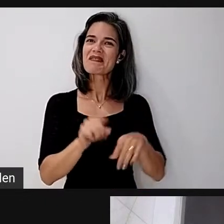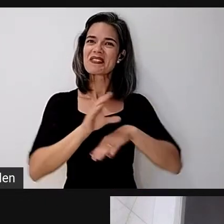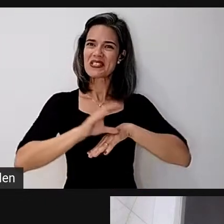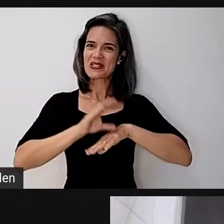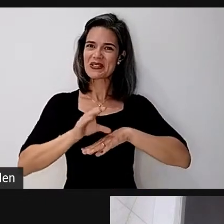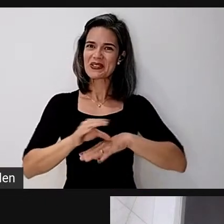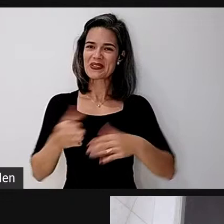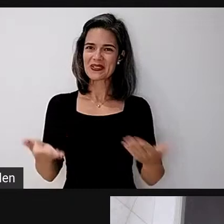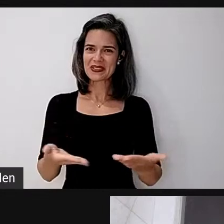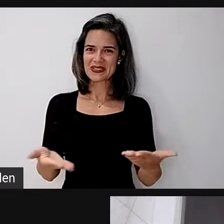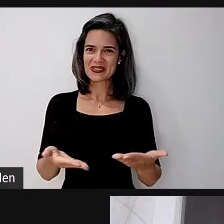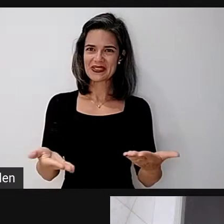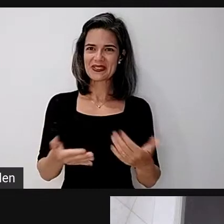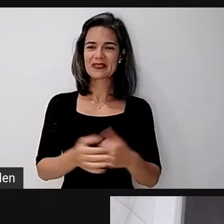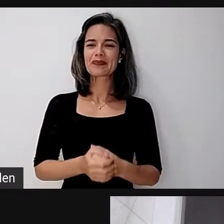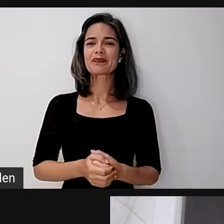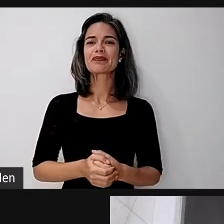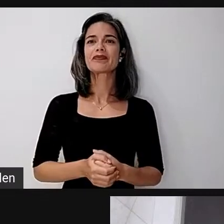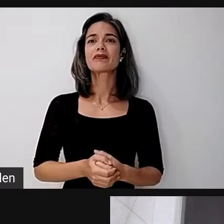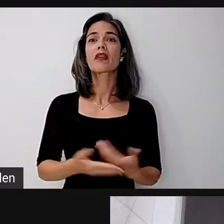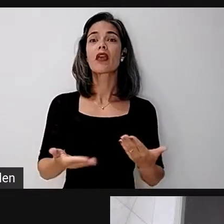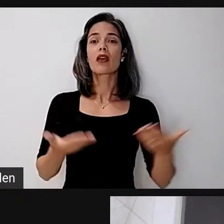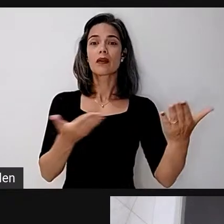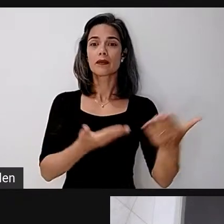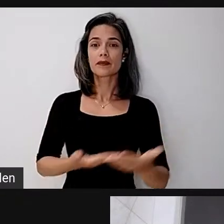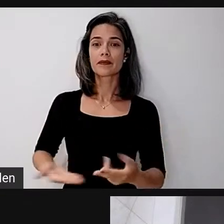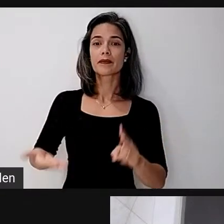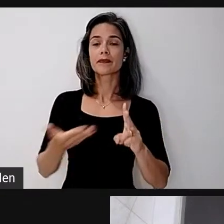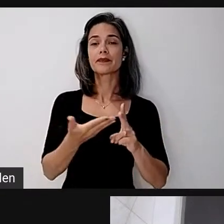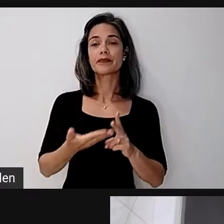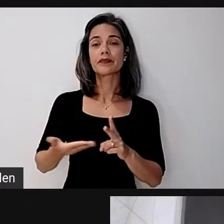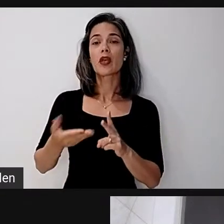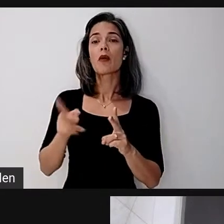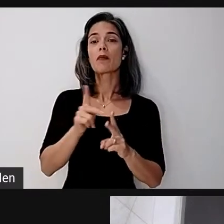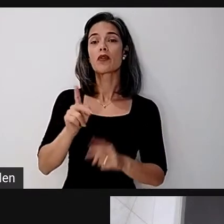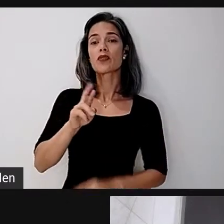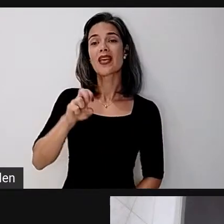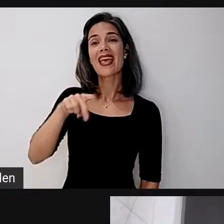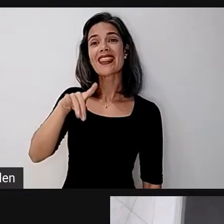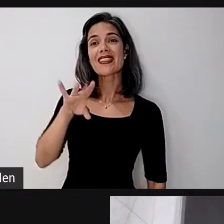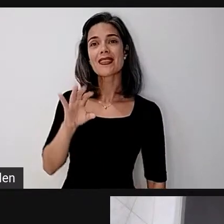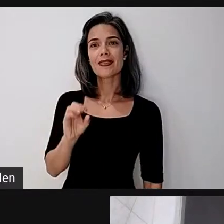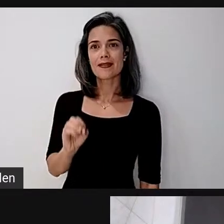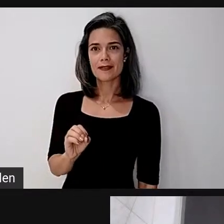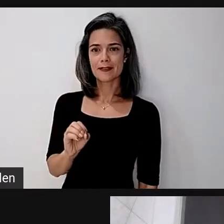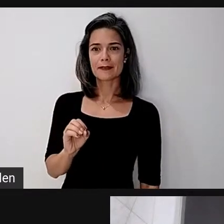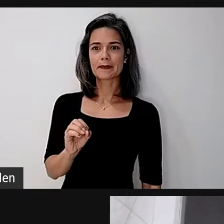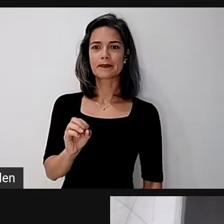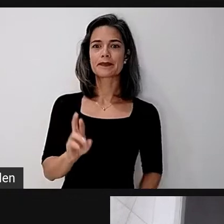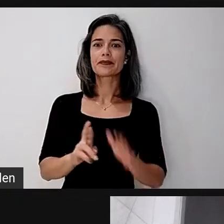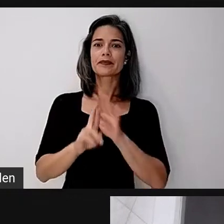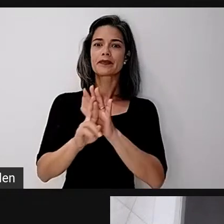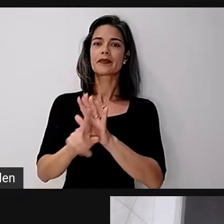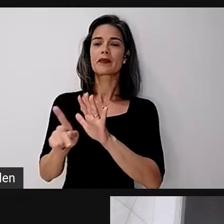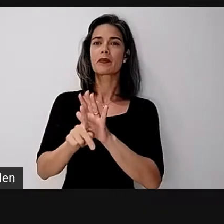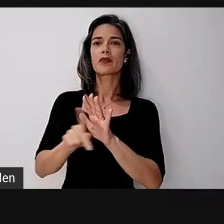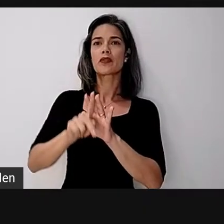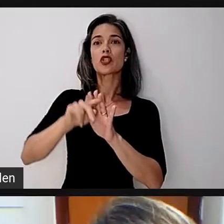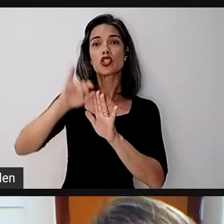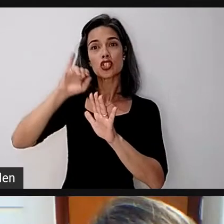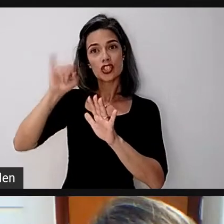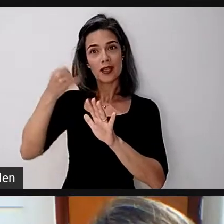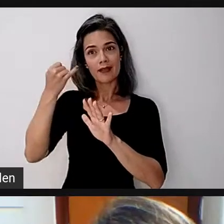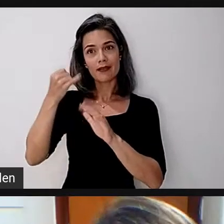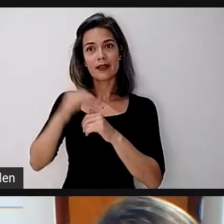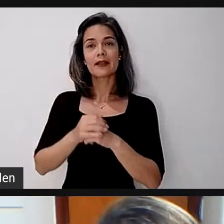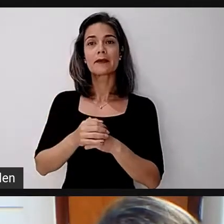e agora eu convido o professor Renato Rodrigues Neto, aqui representado pela professora Janaína. O professor